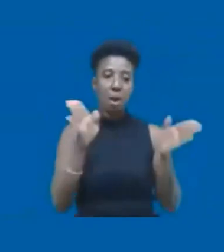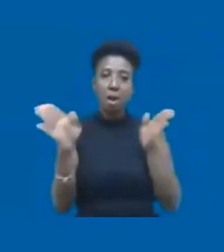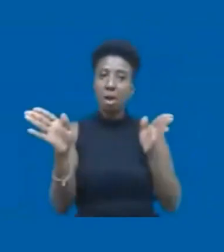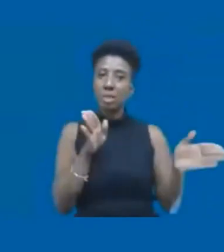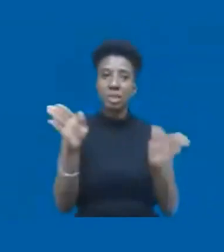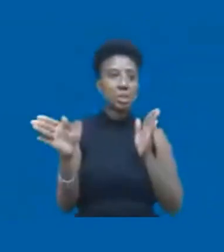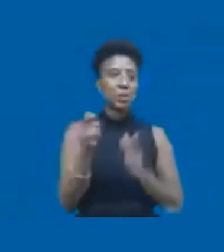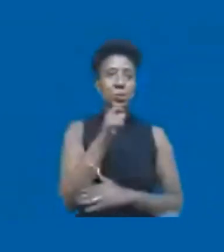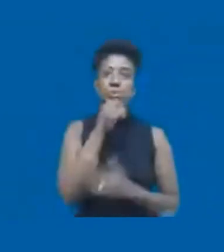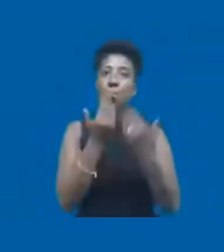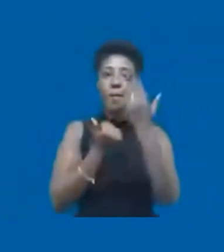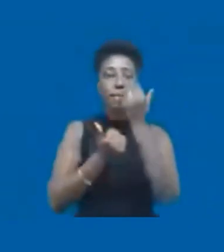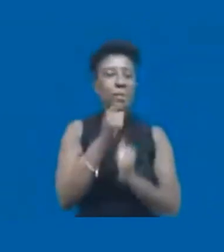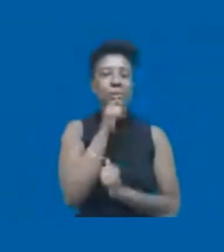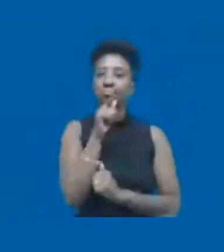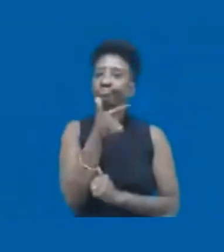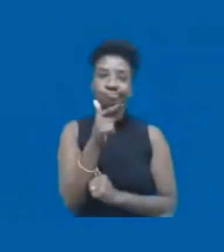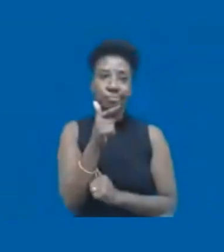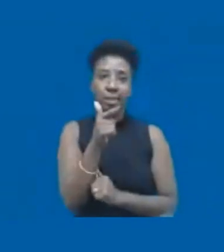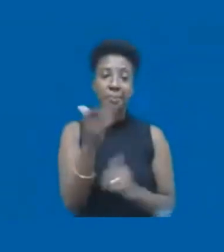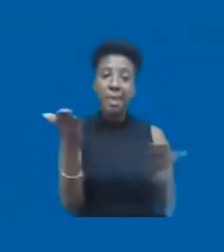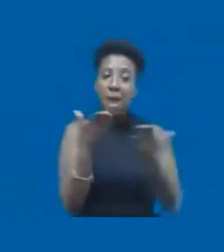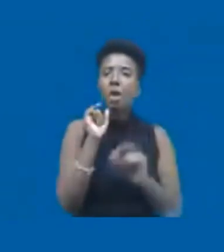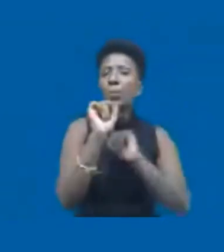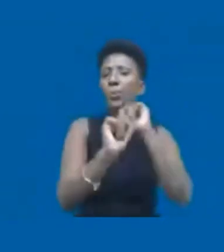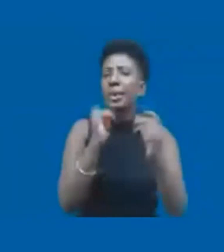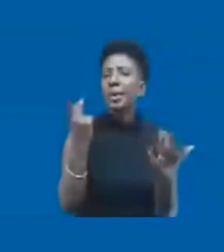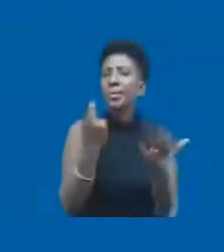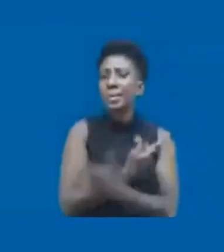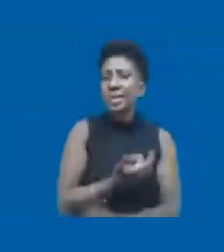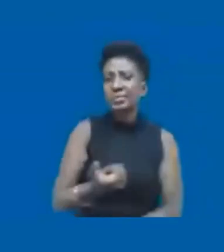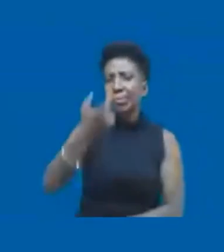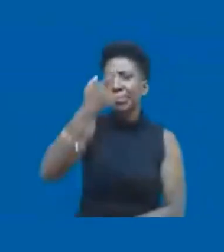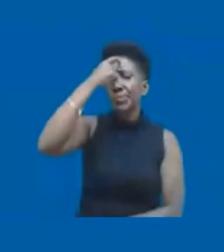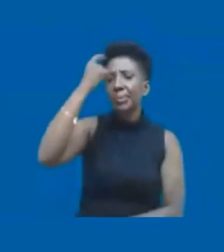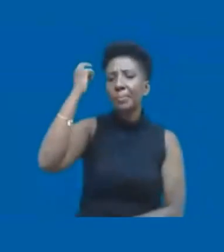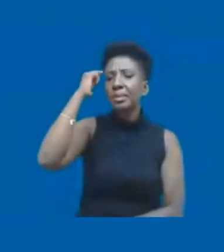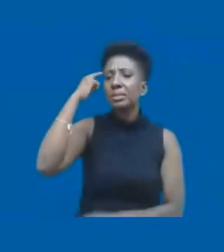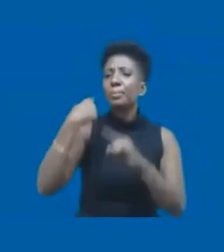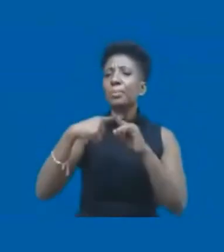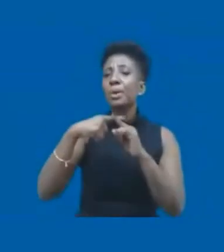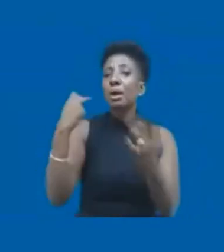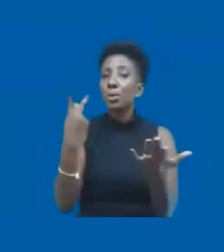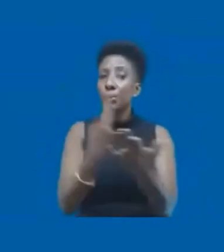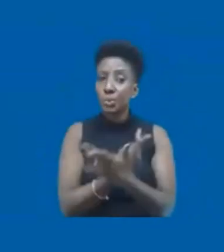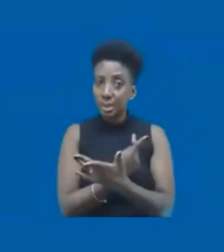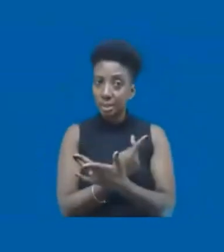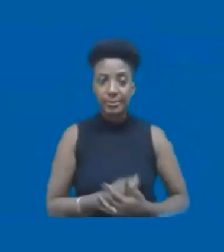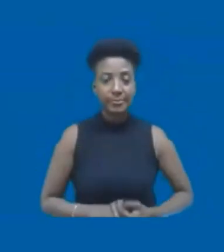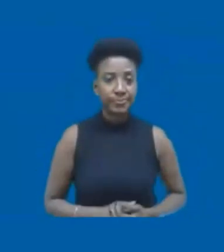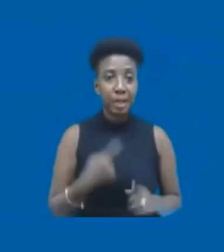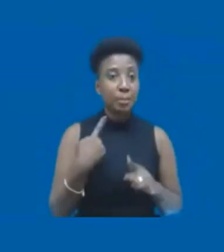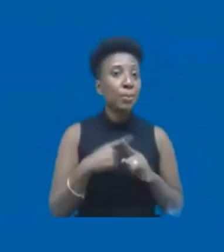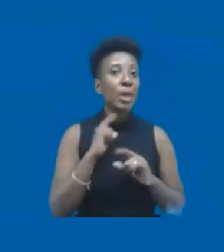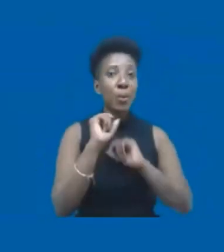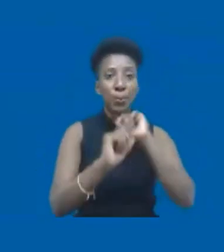isso acontece? Vamos raciocinar aqui, vamos fazer um papo reto e tentar entender por que isso acontece. Acontece porque não